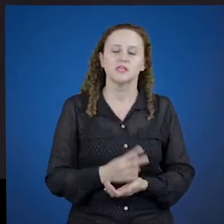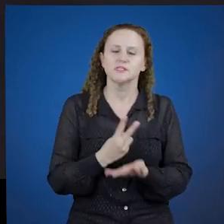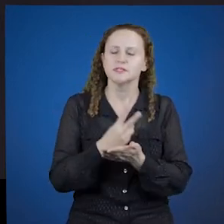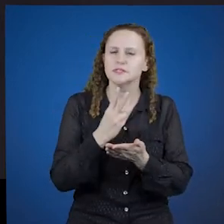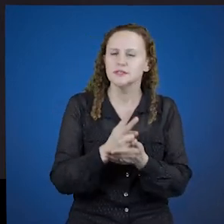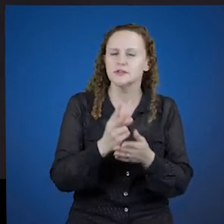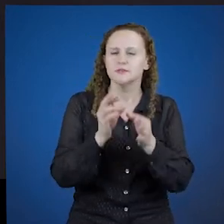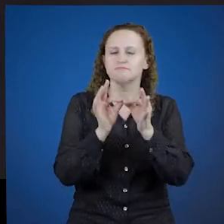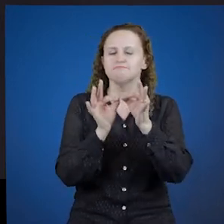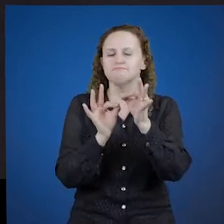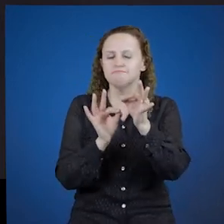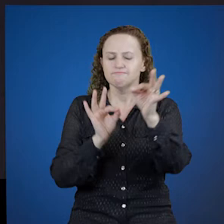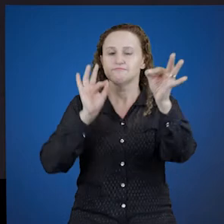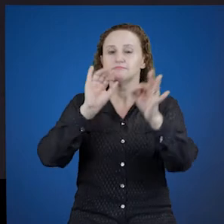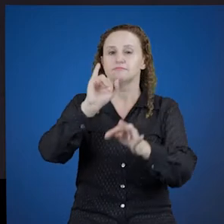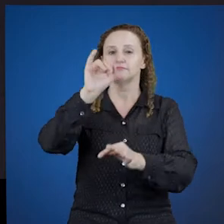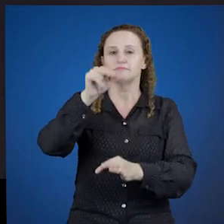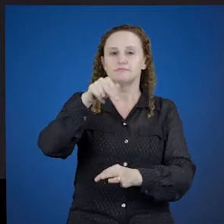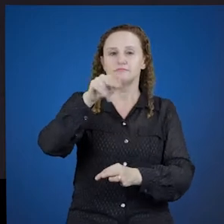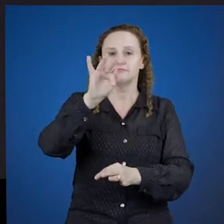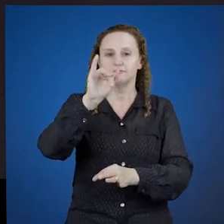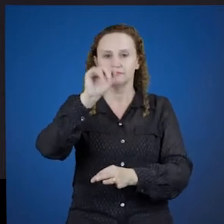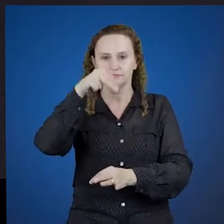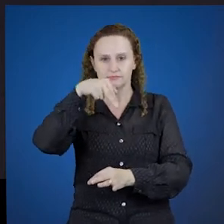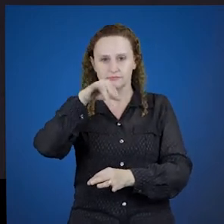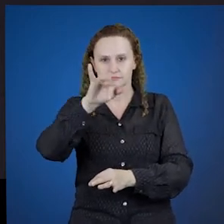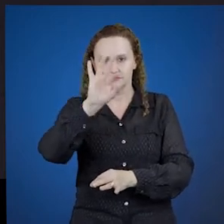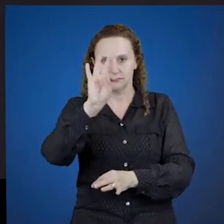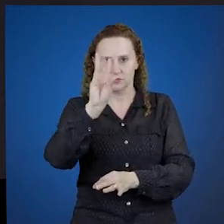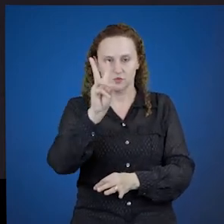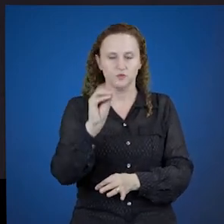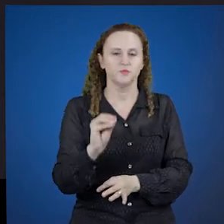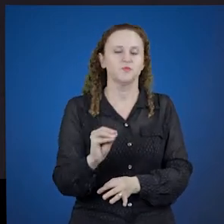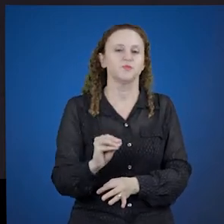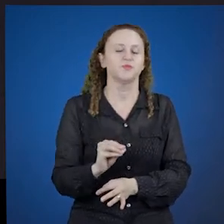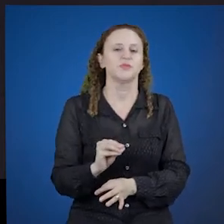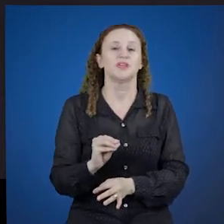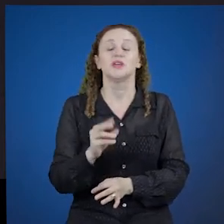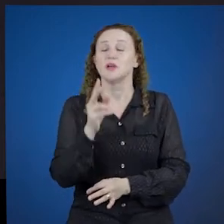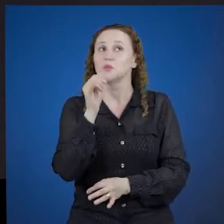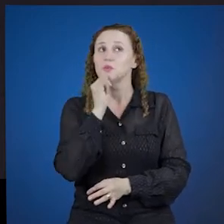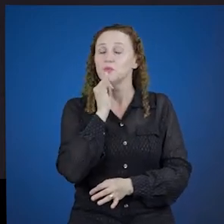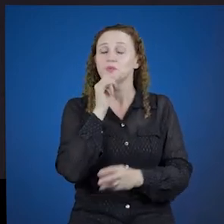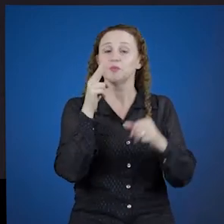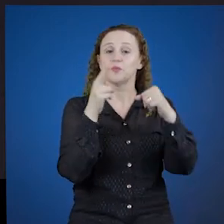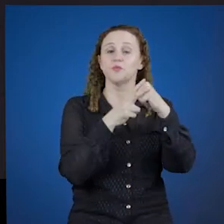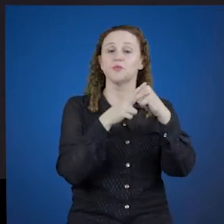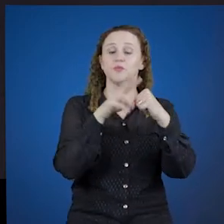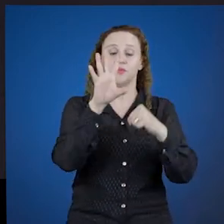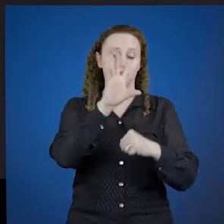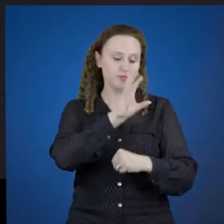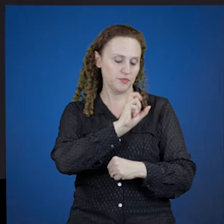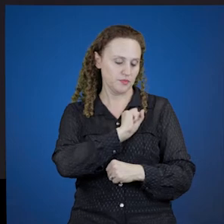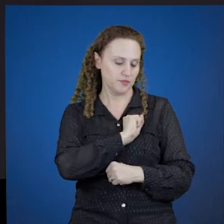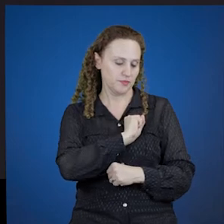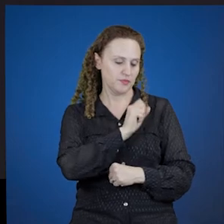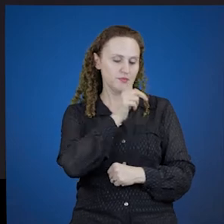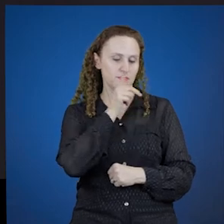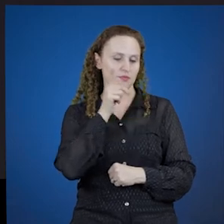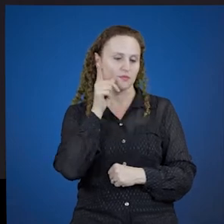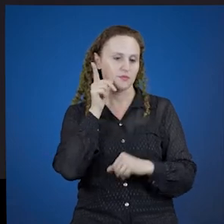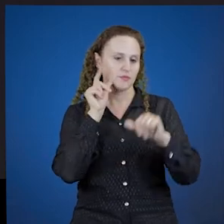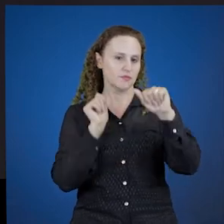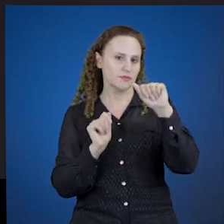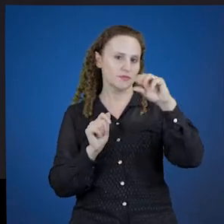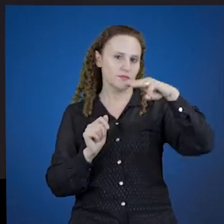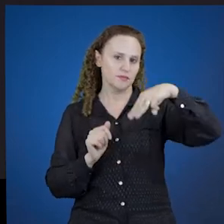forma do infinitivo. Os dicionários também vão apresentar, por exemplo, o verbo amar, será amare.